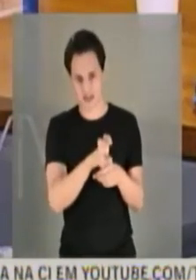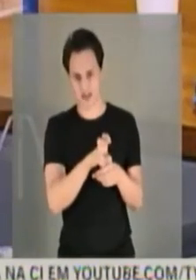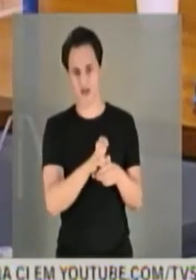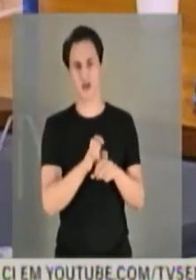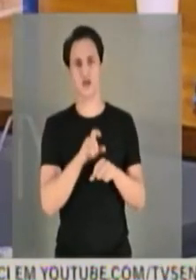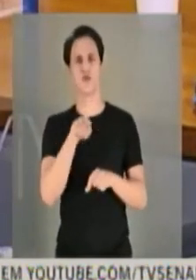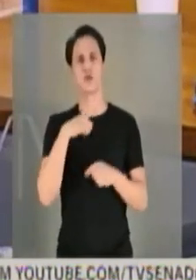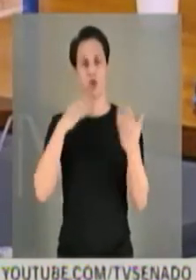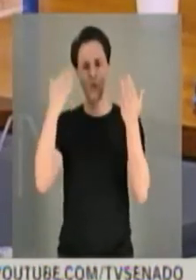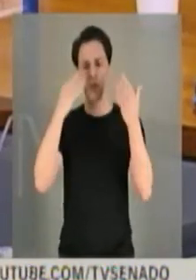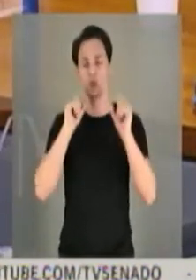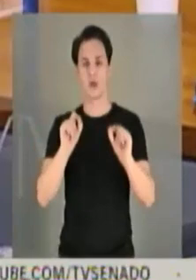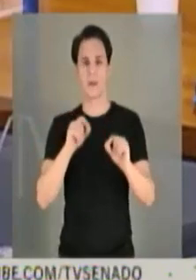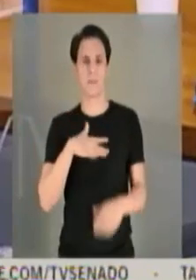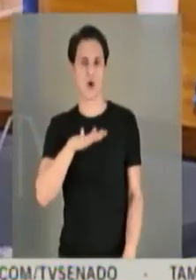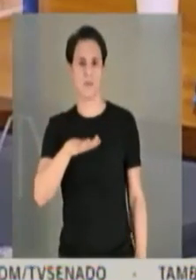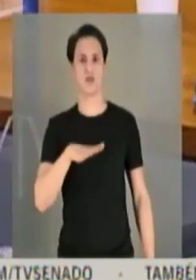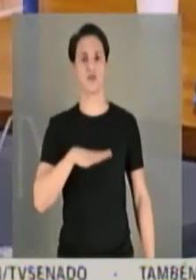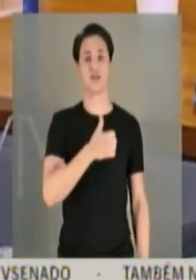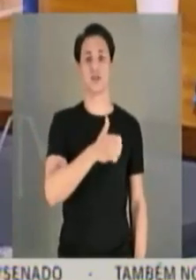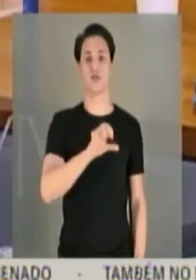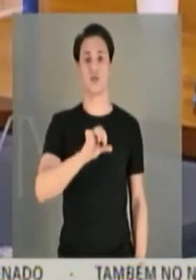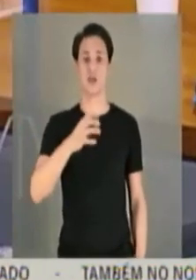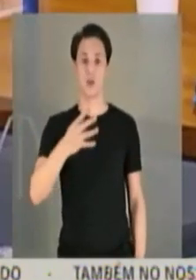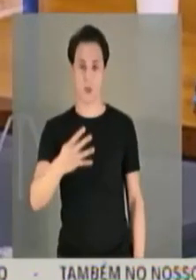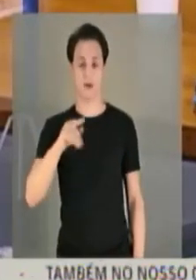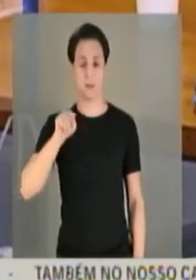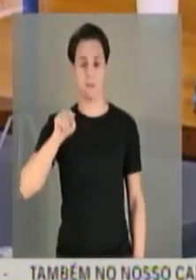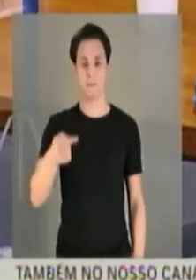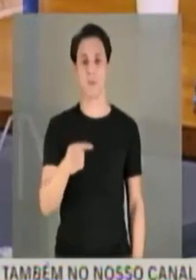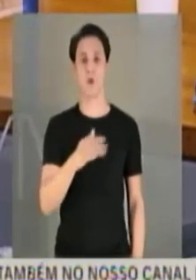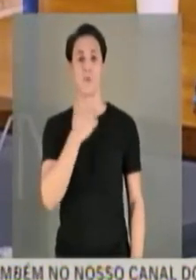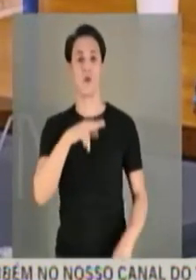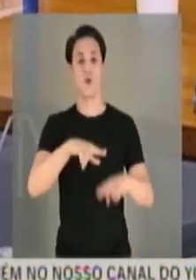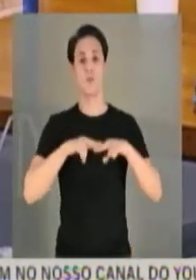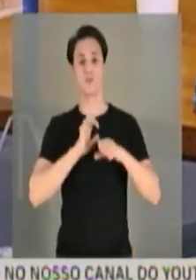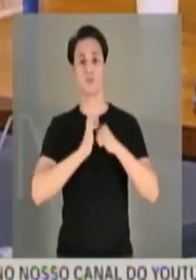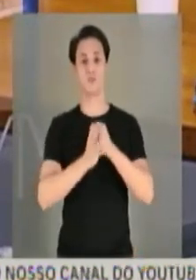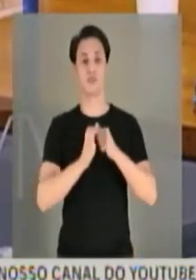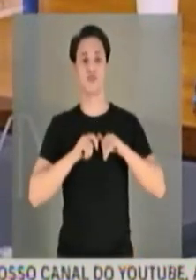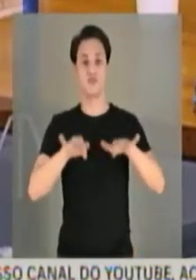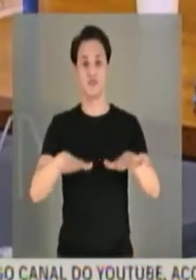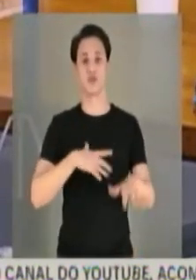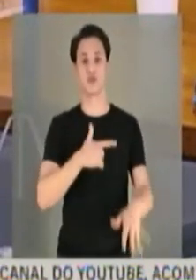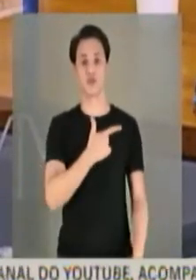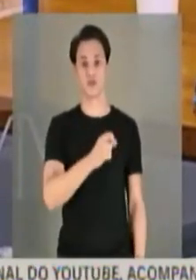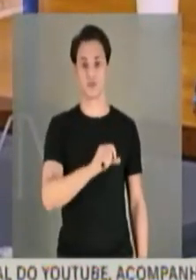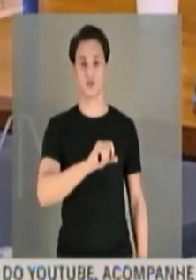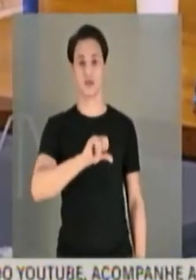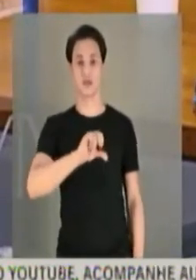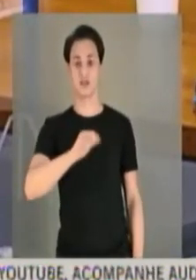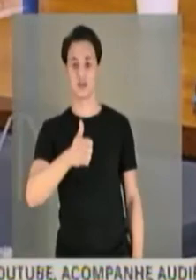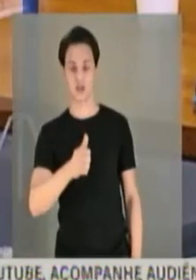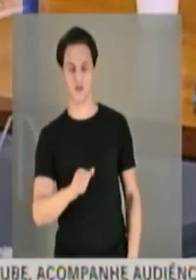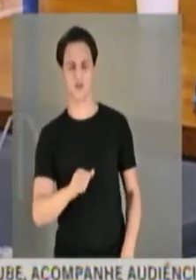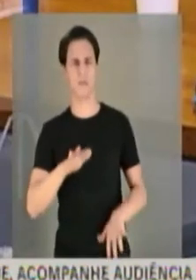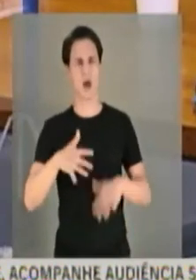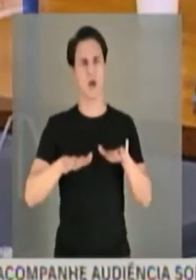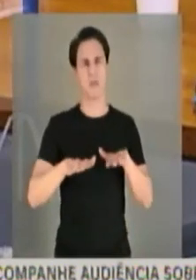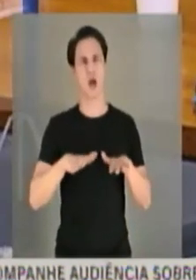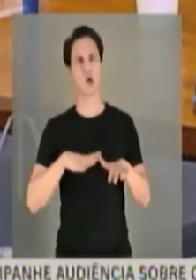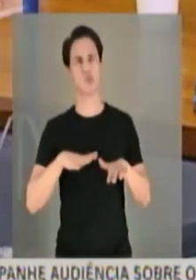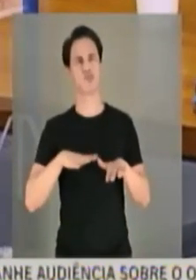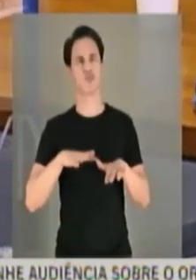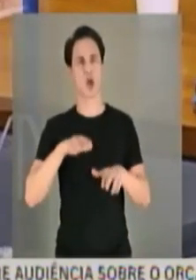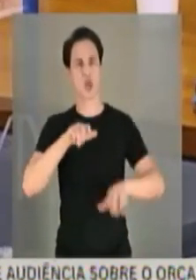em média, nós não teríamos 194 mil mortos por Covid-19 em 2019, mas algo em torno de 80 mil